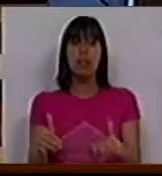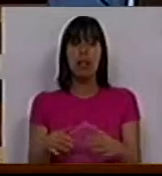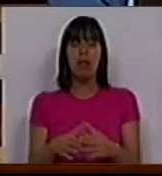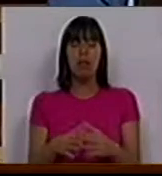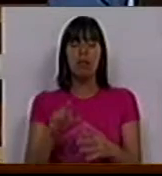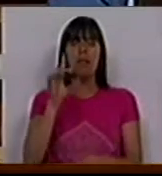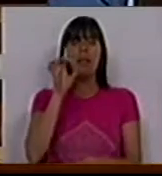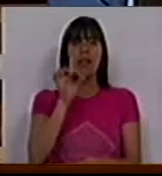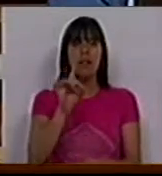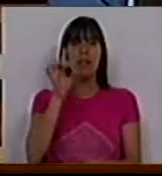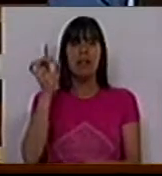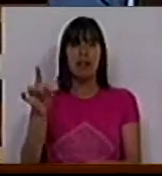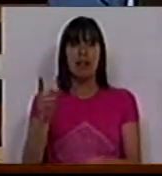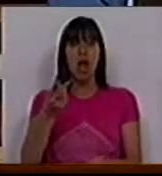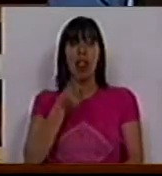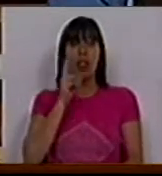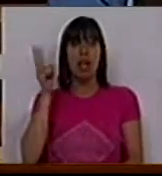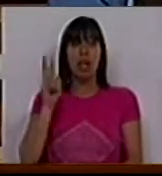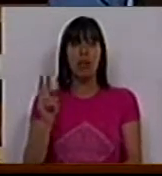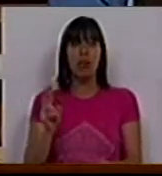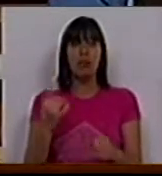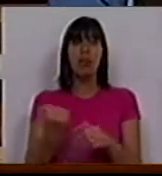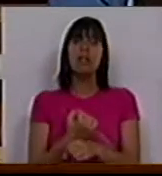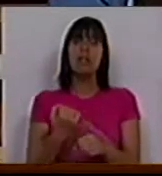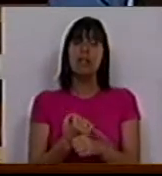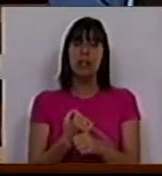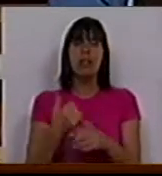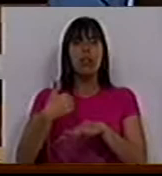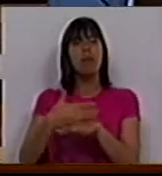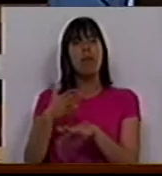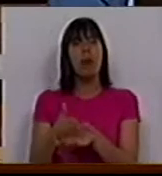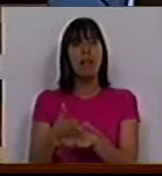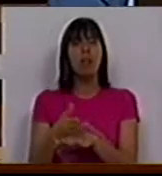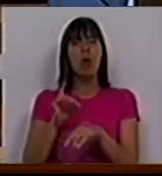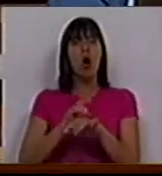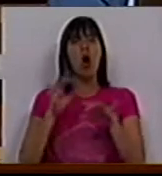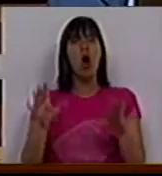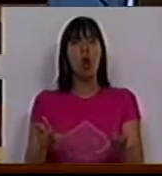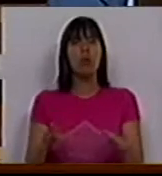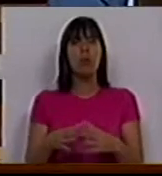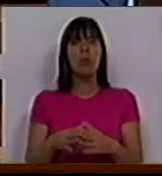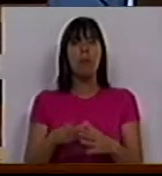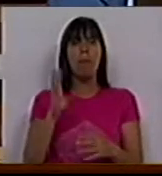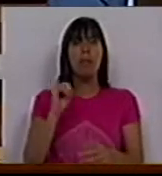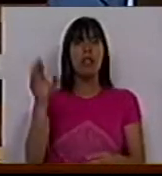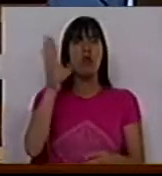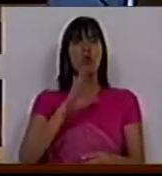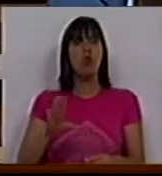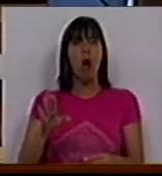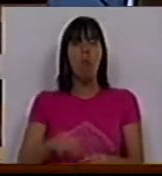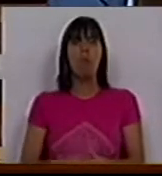de 66 diretores de serviço e de departamento do Hospital de São João.